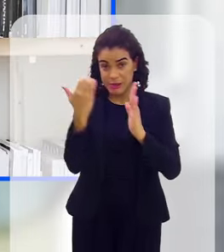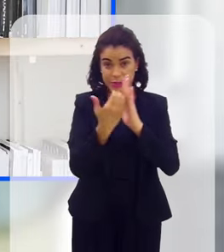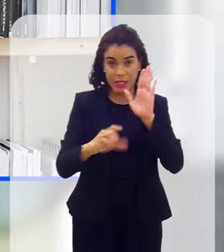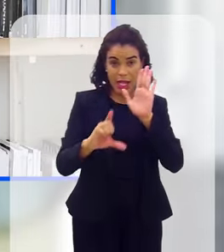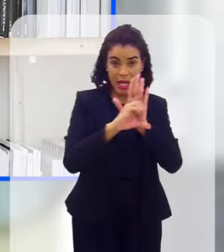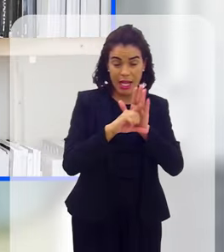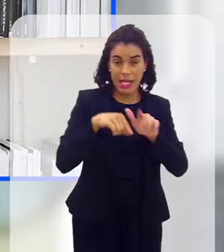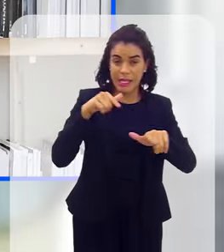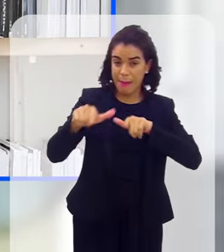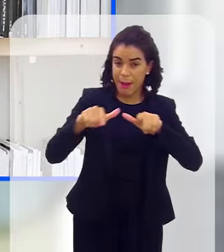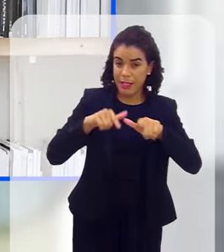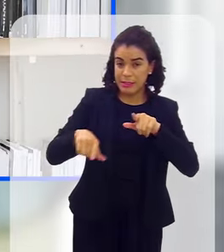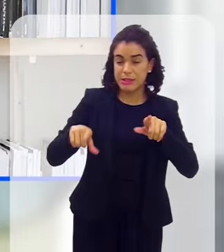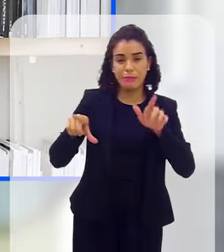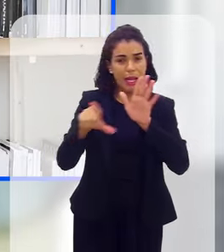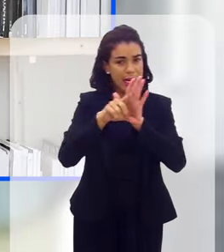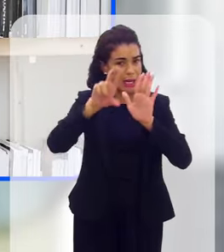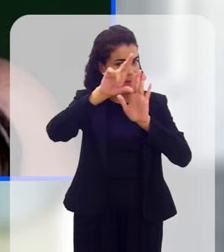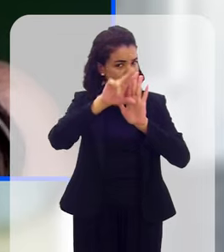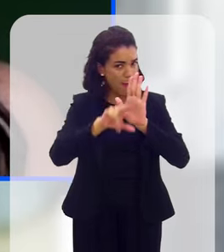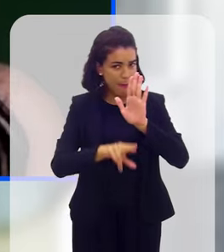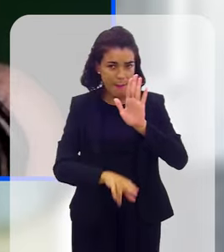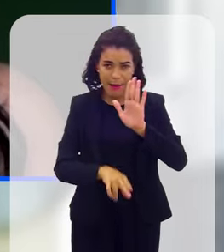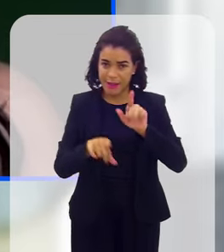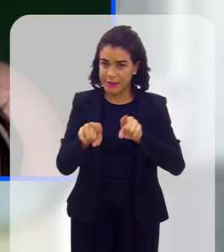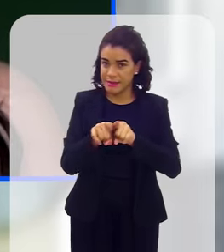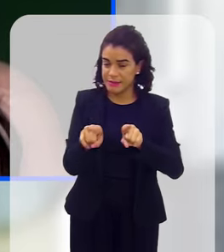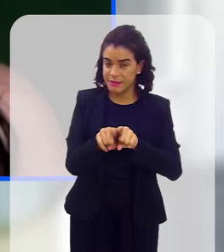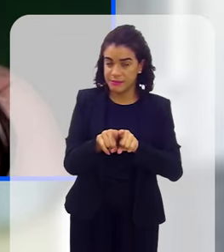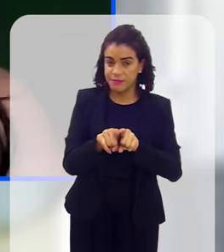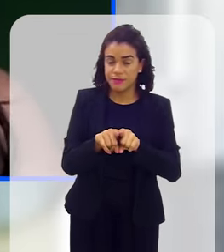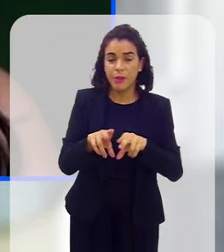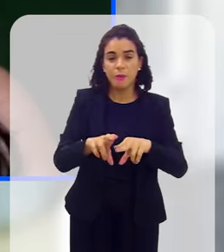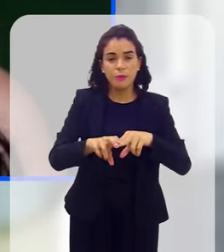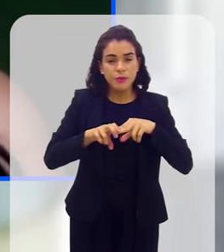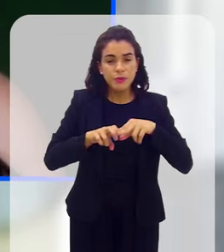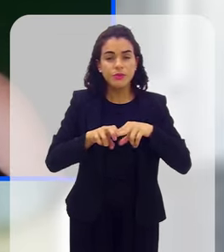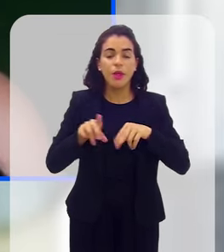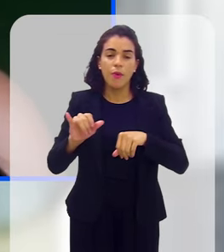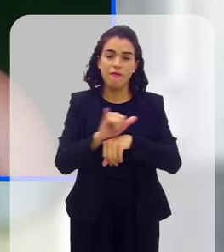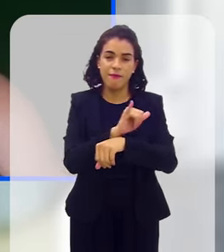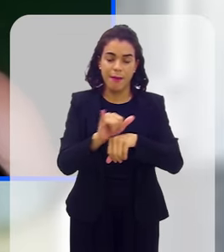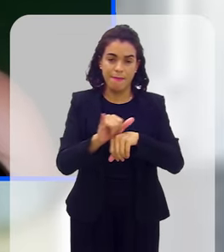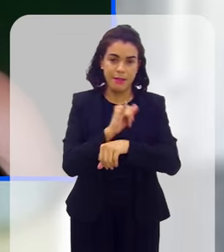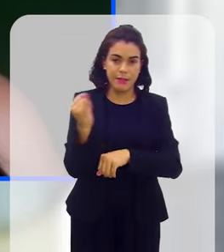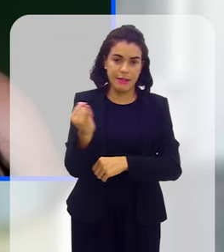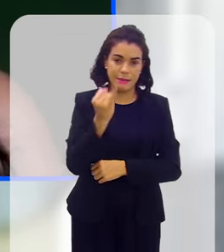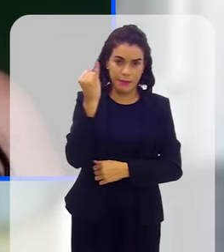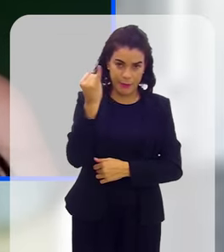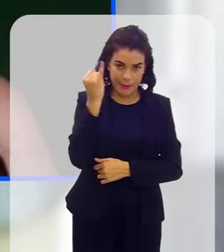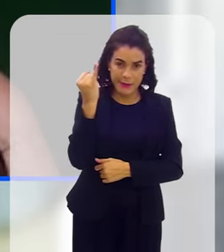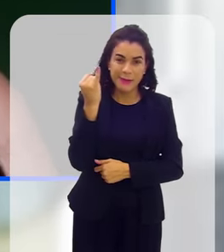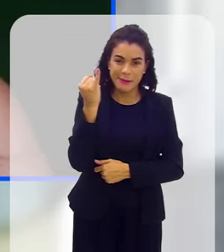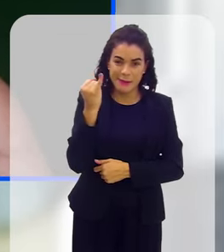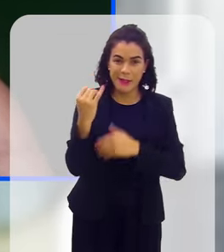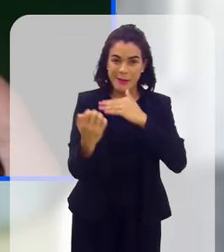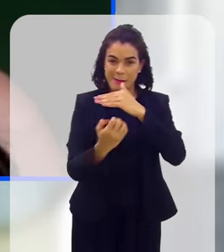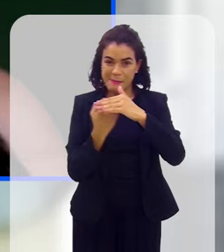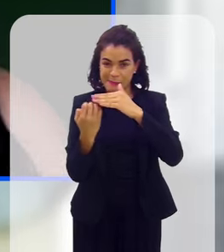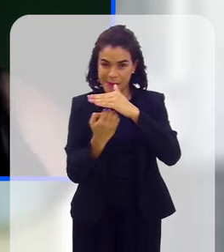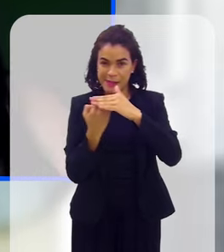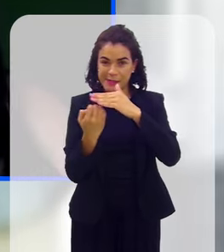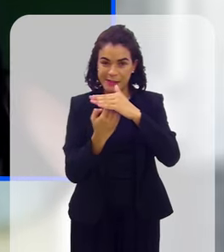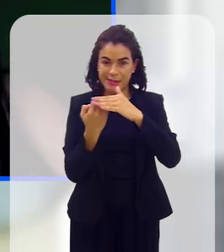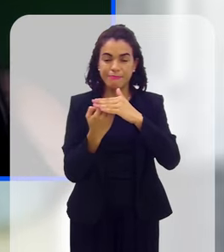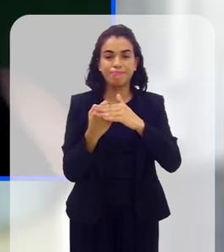não só trabalhista, mas como todas elas. Então, essa é uma das ferramentas importantes da empresa